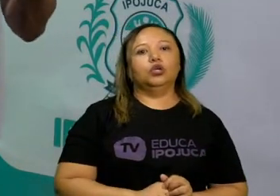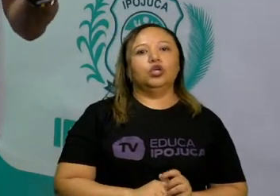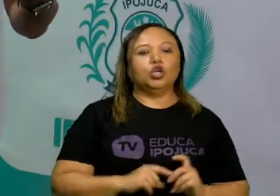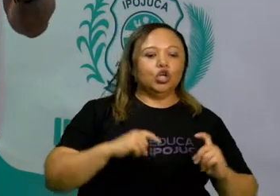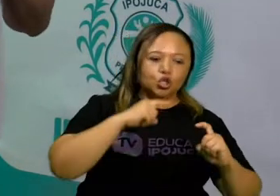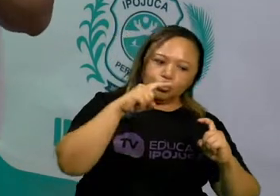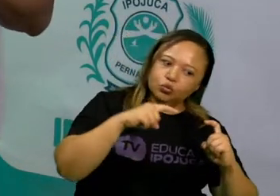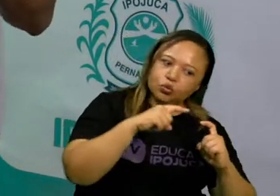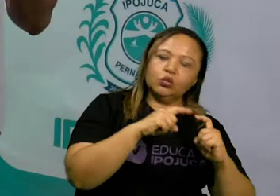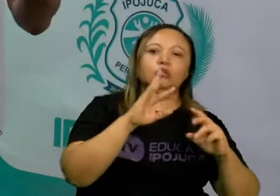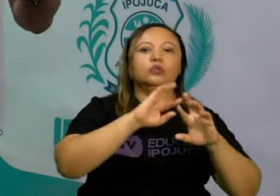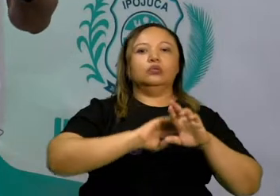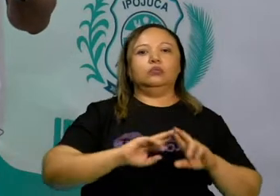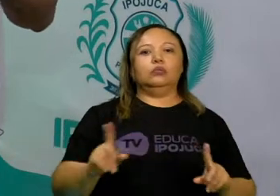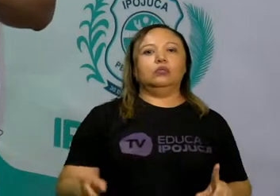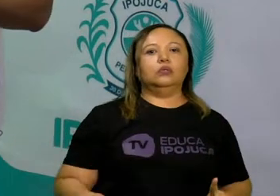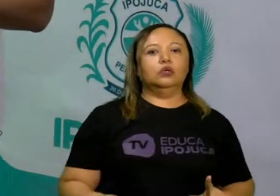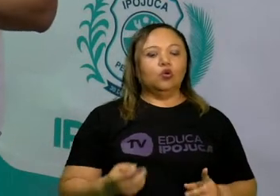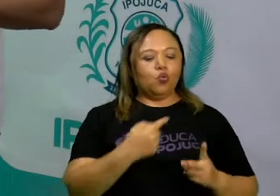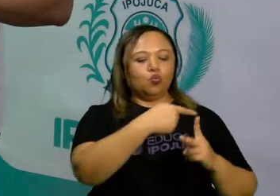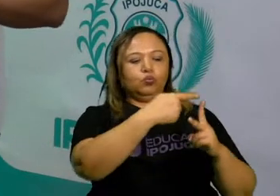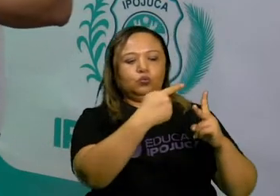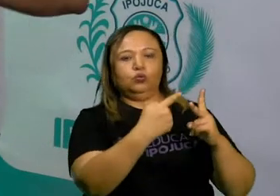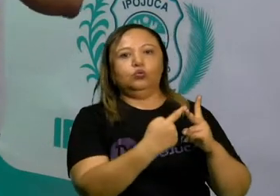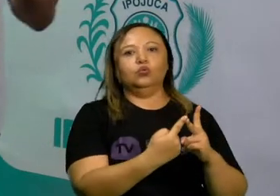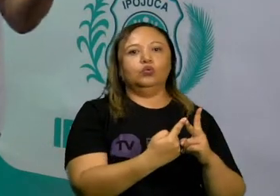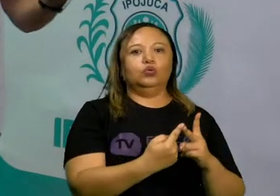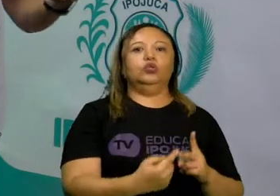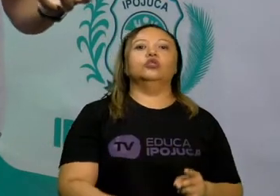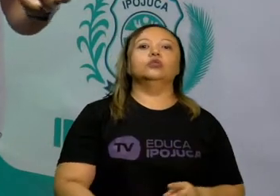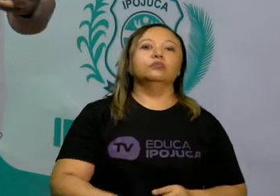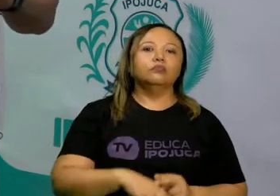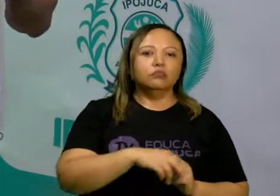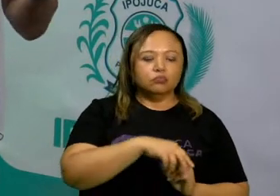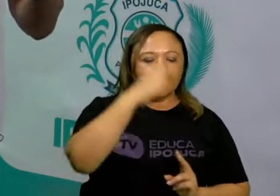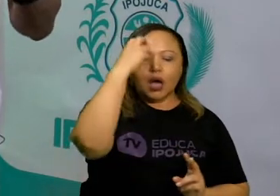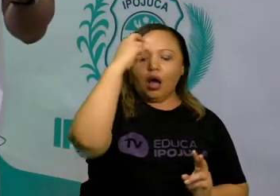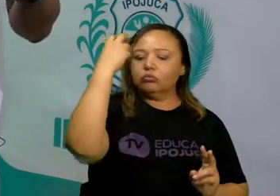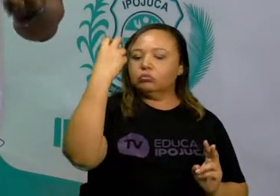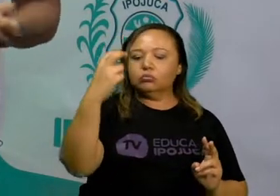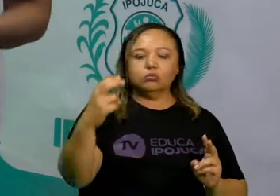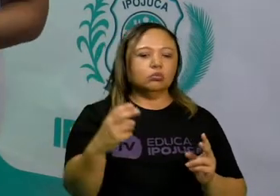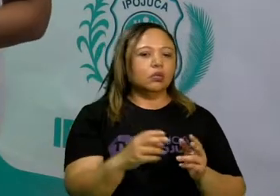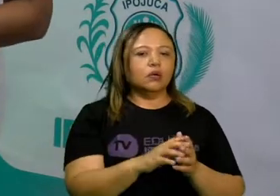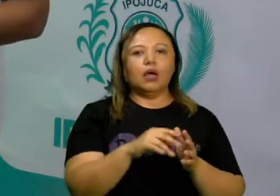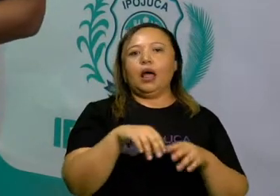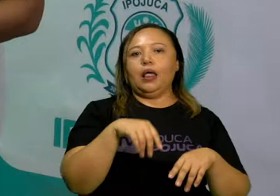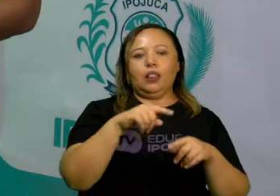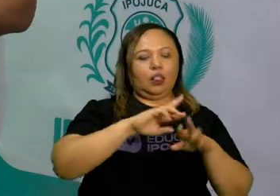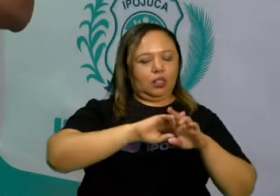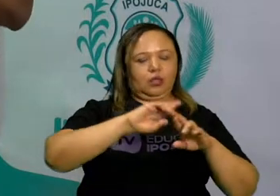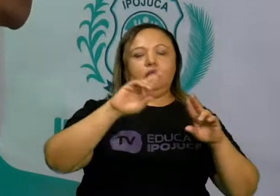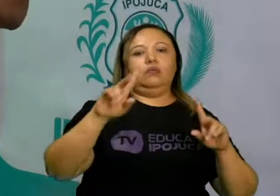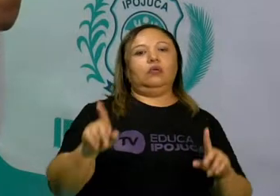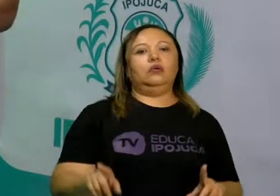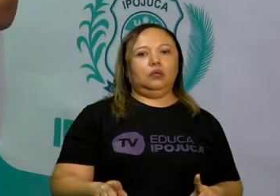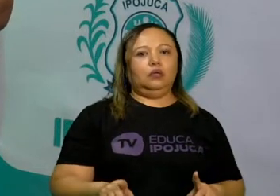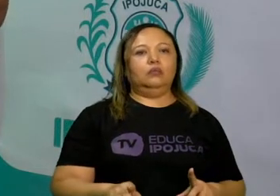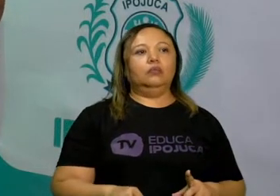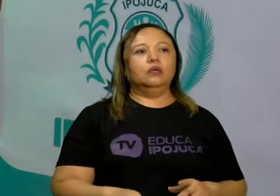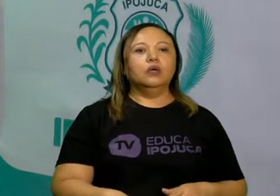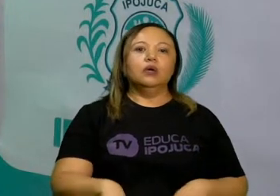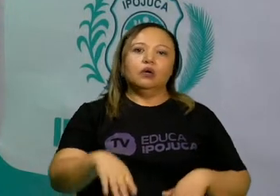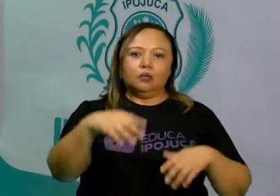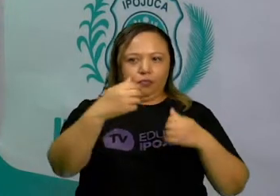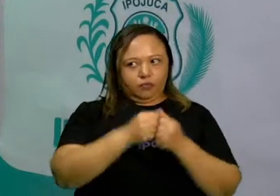dois fenômenos, os dois elementos da cultura fazem parte de contextos e situações diferentes. Para ficar